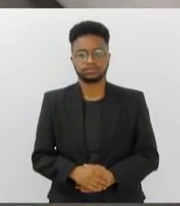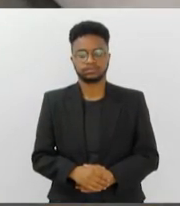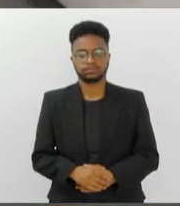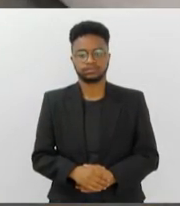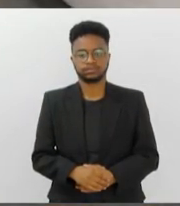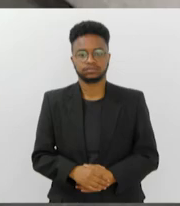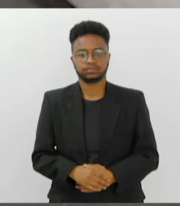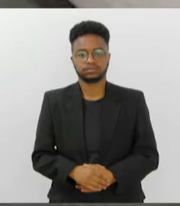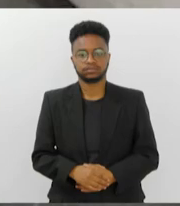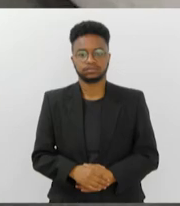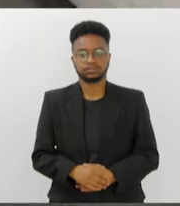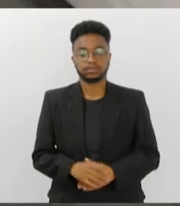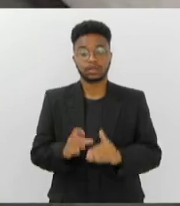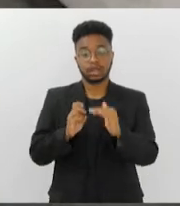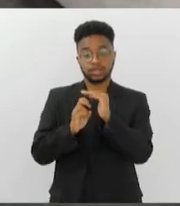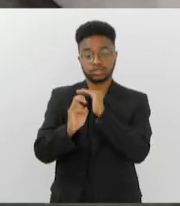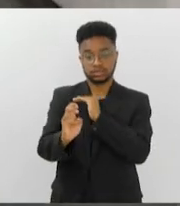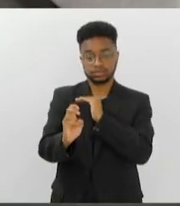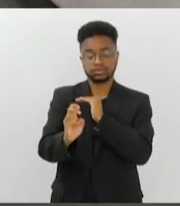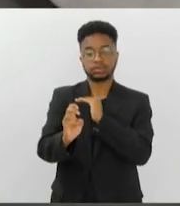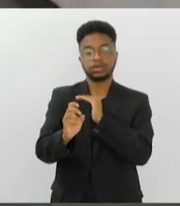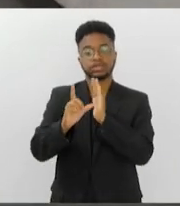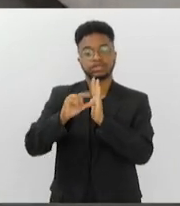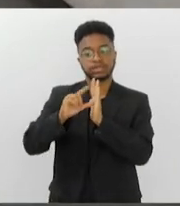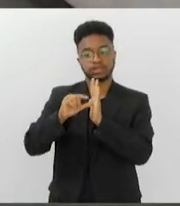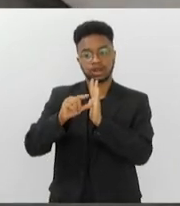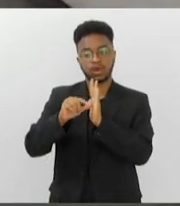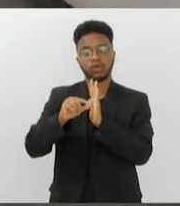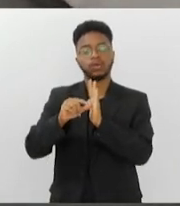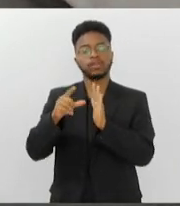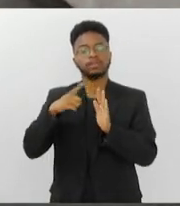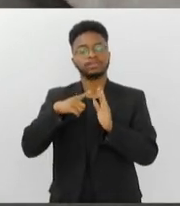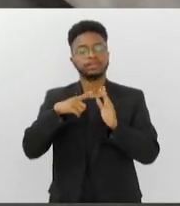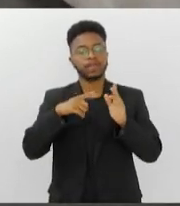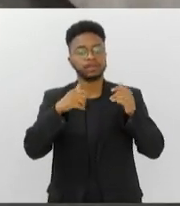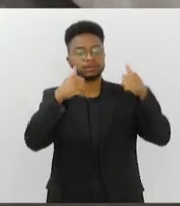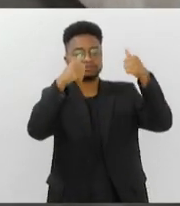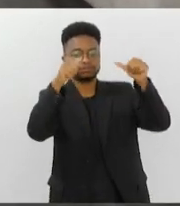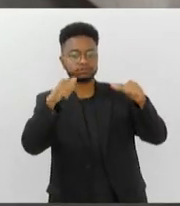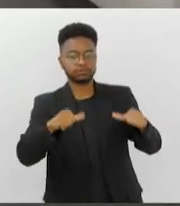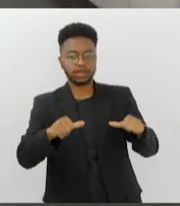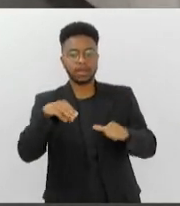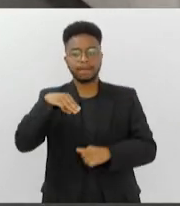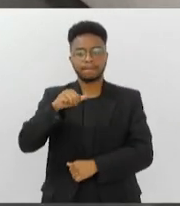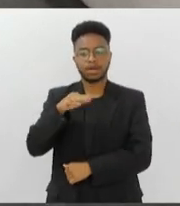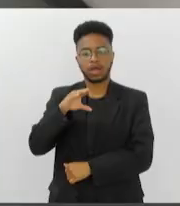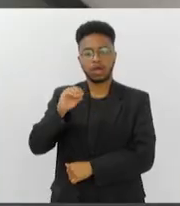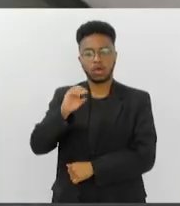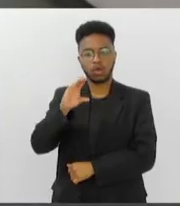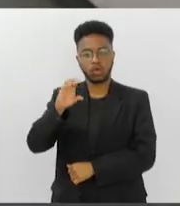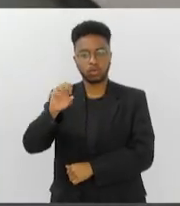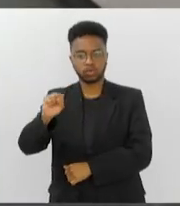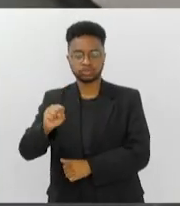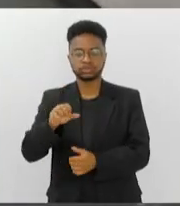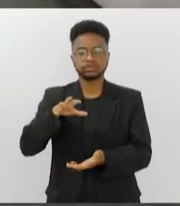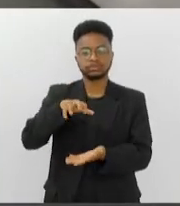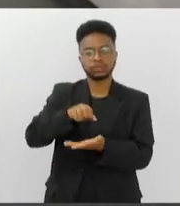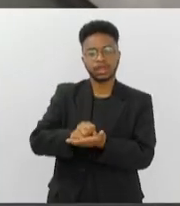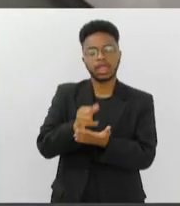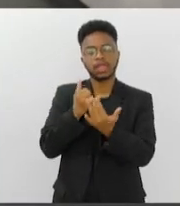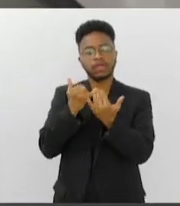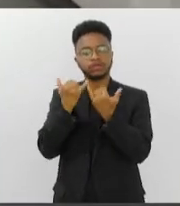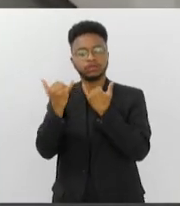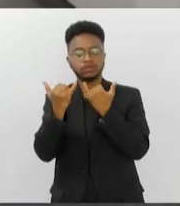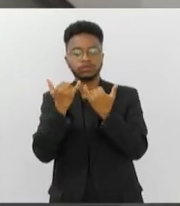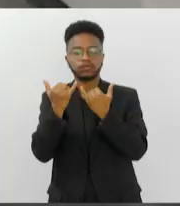A Estação Central do Brasil, do metrô Rio, está com a exposição Marrocos, um registro da cultura da influência árabe,